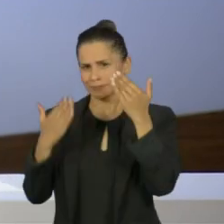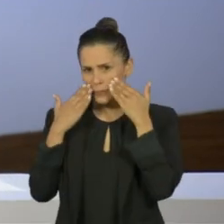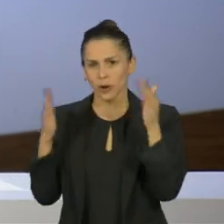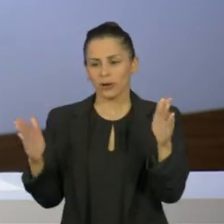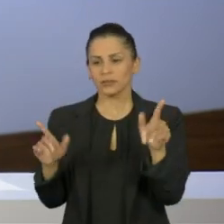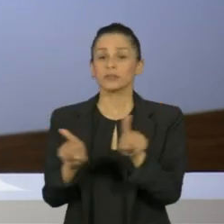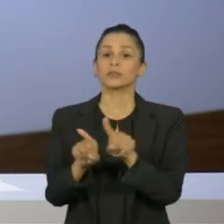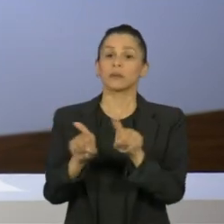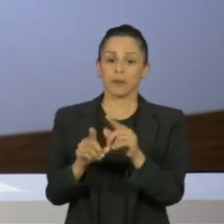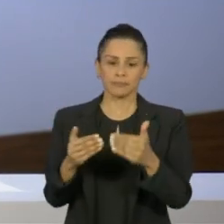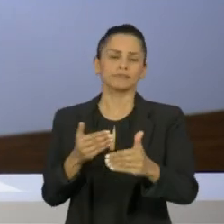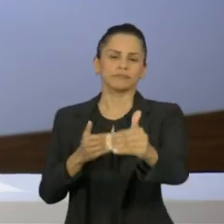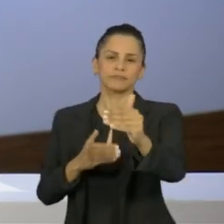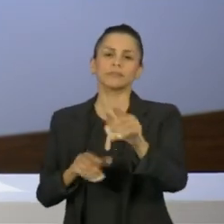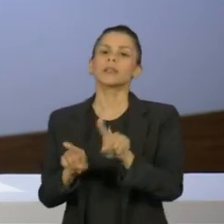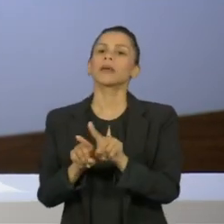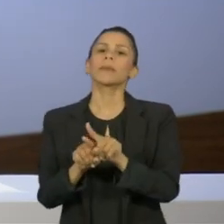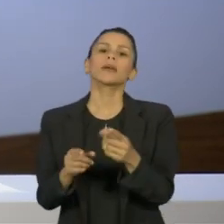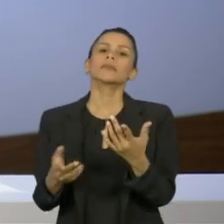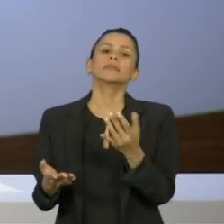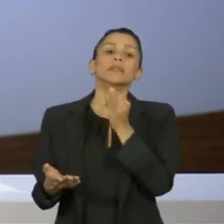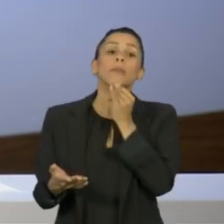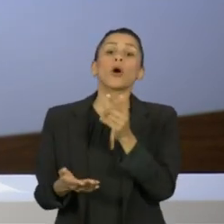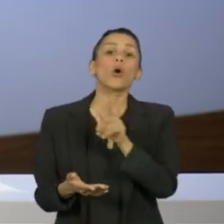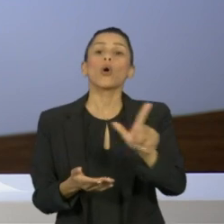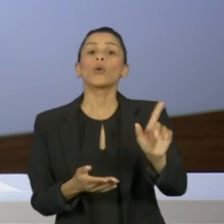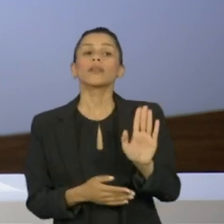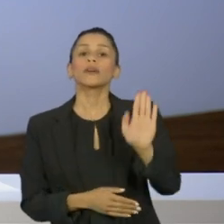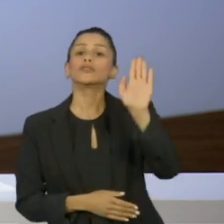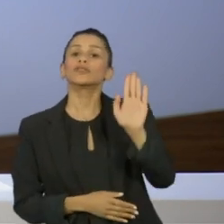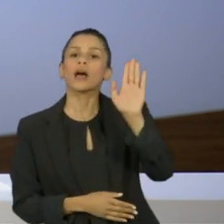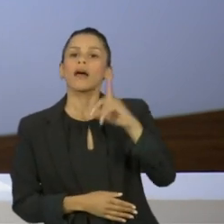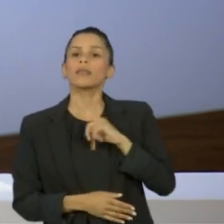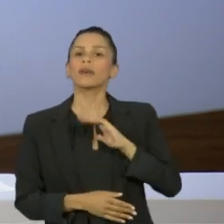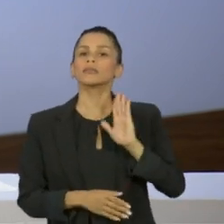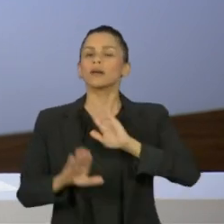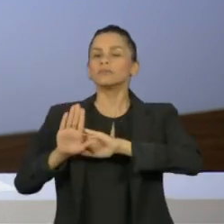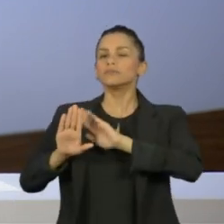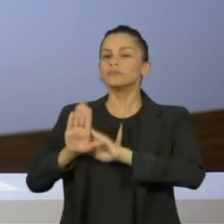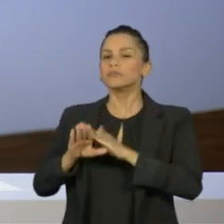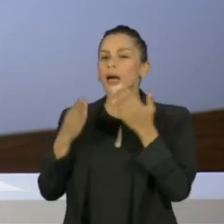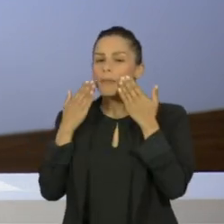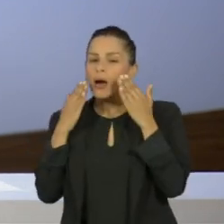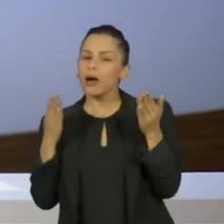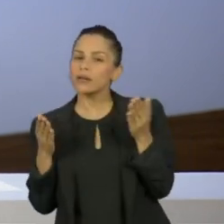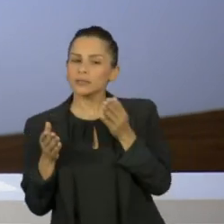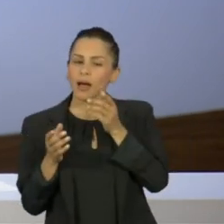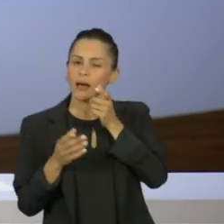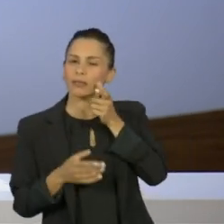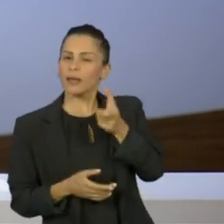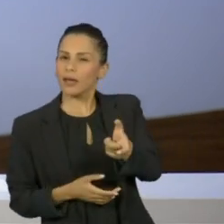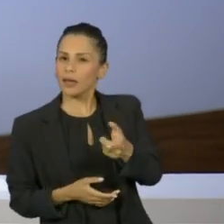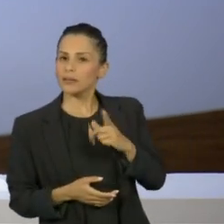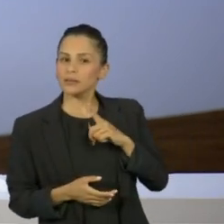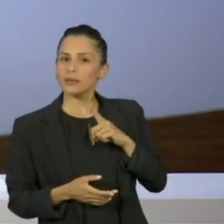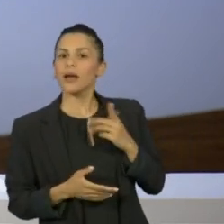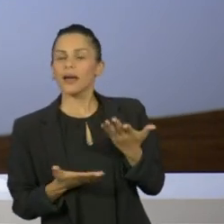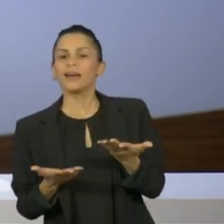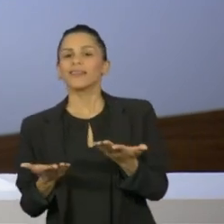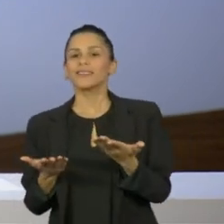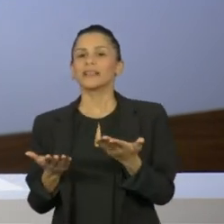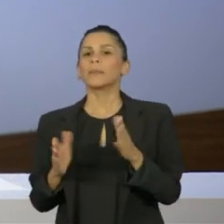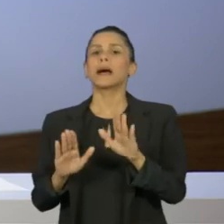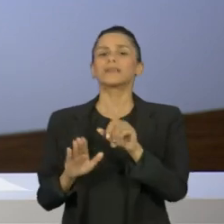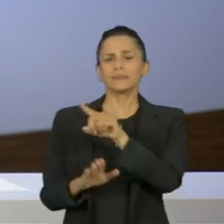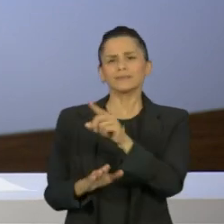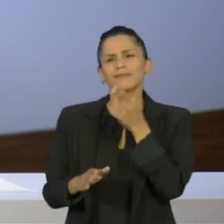até o senhor que já, em alguns momentos, manifestou um interesse no cargo, o senhor acha que é a hora do PSDB ir para a oposição, sem ficar em cima do